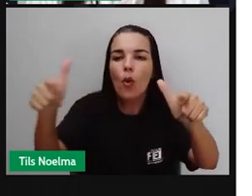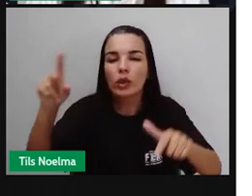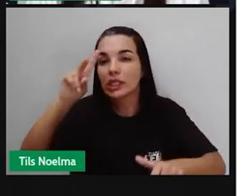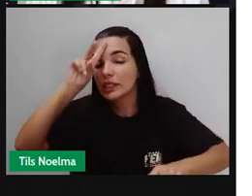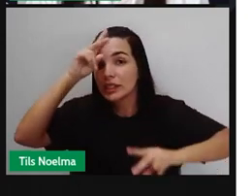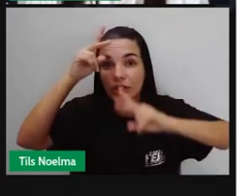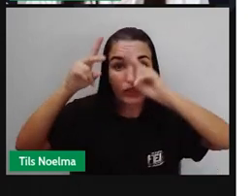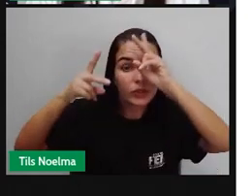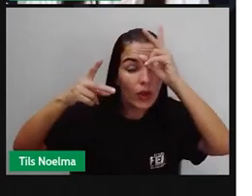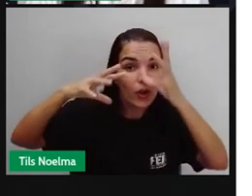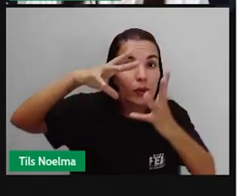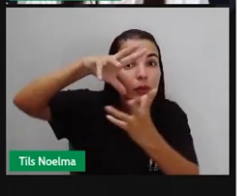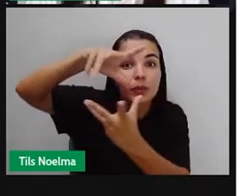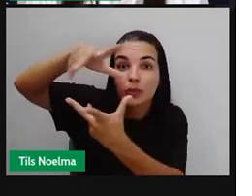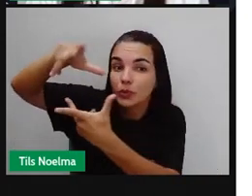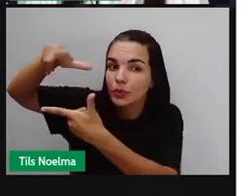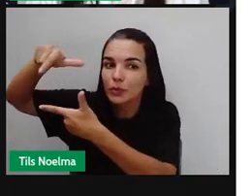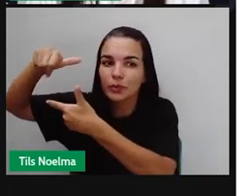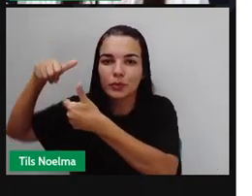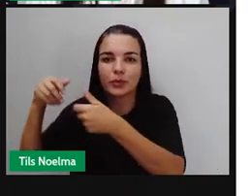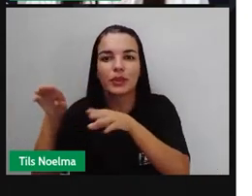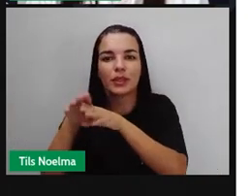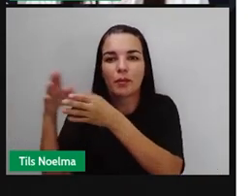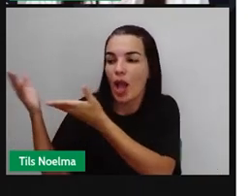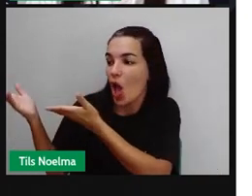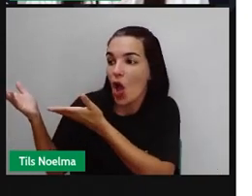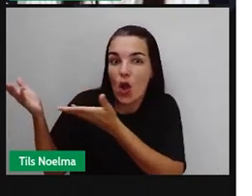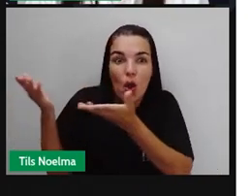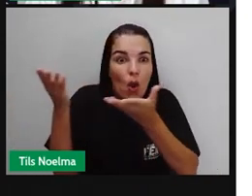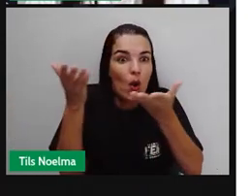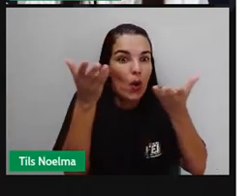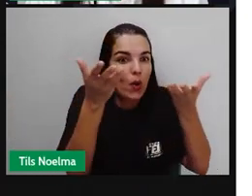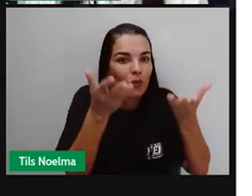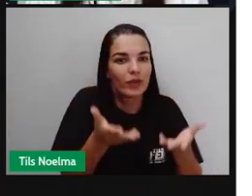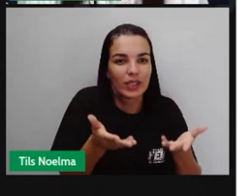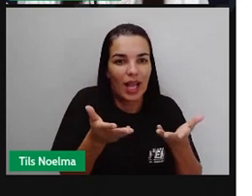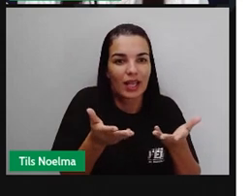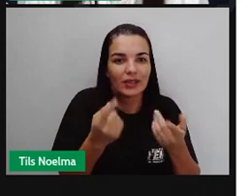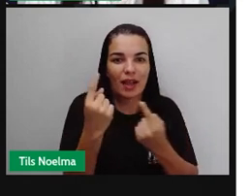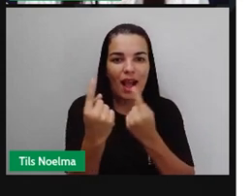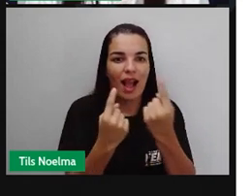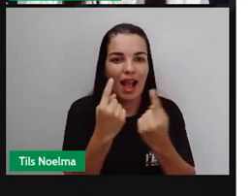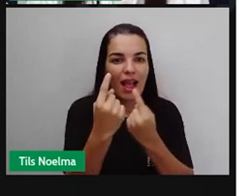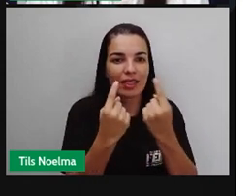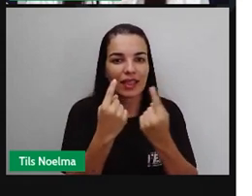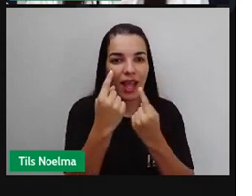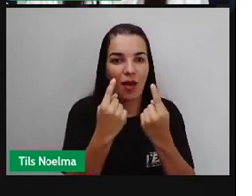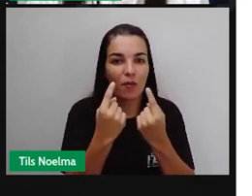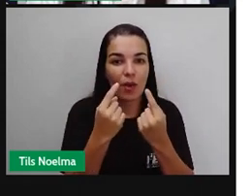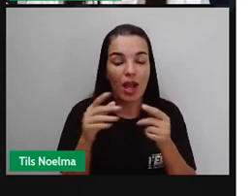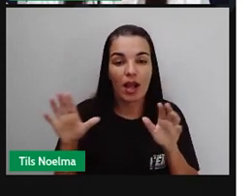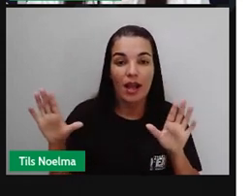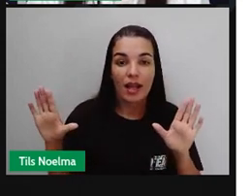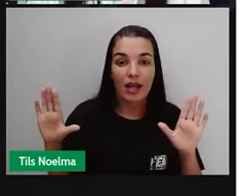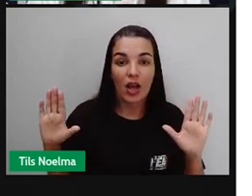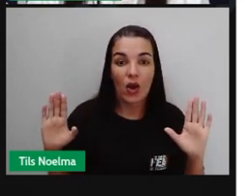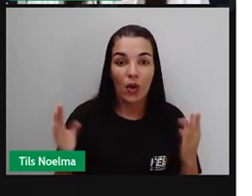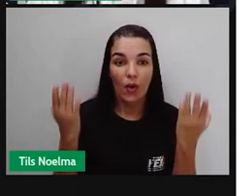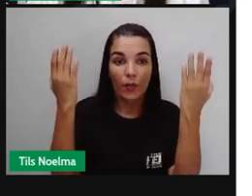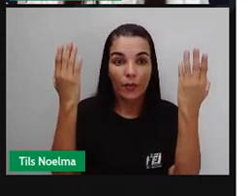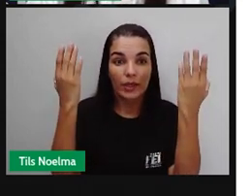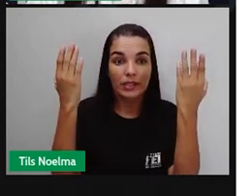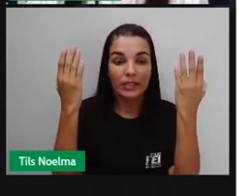Félix, todos os ilustres convidados de cada uma das festas. E a partir desse livro, Reinações de